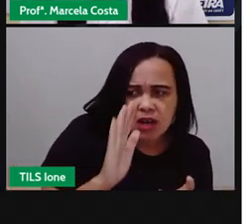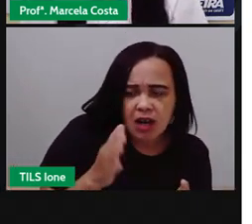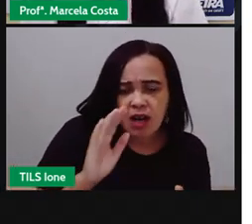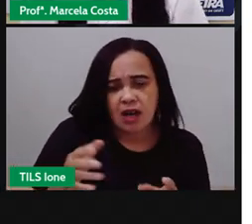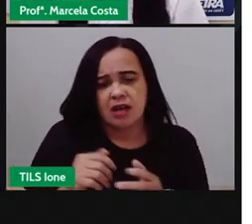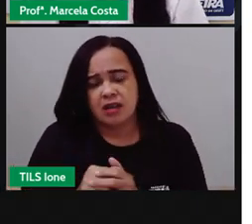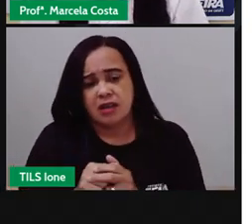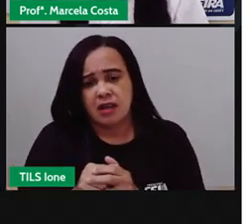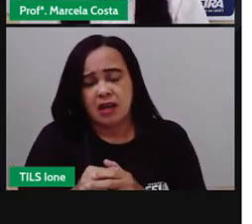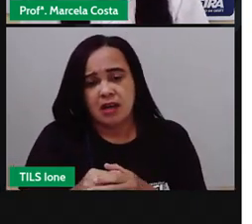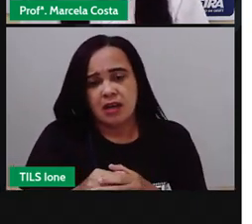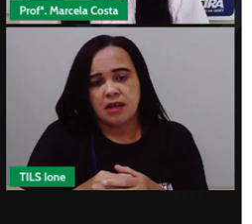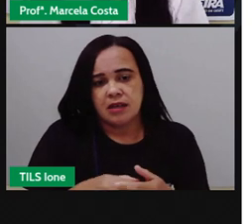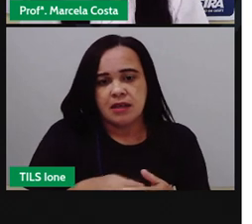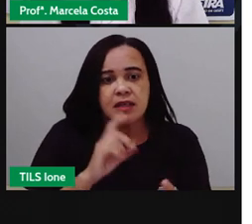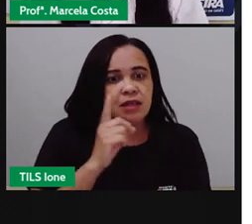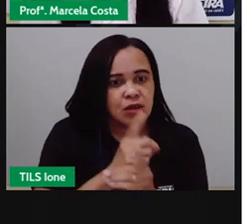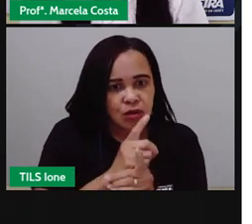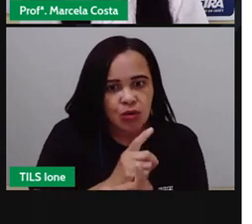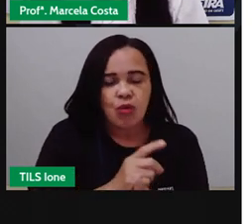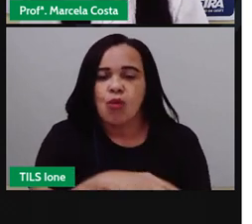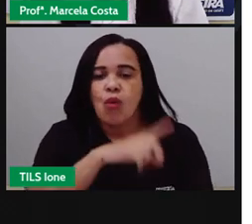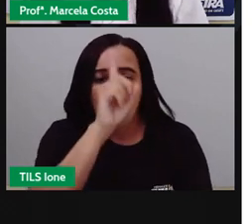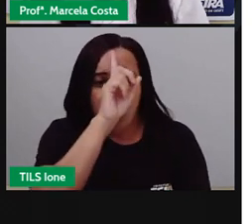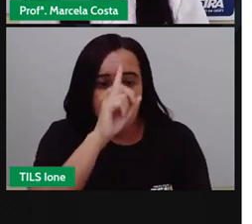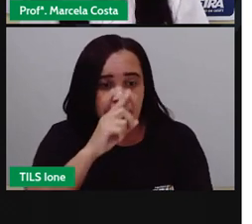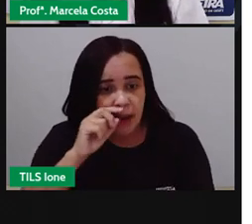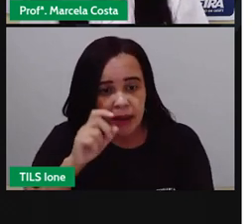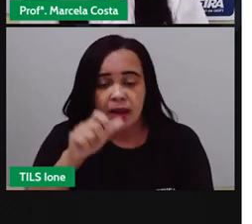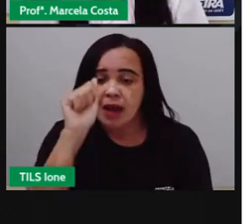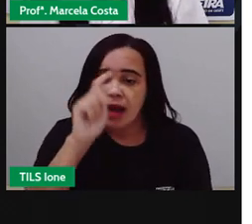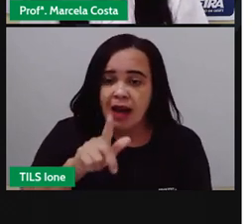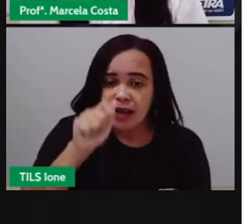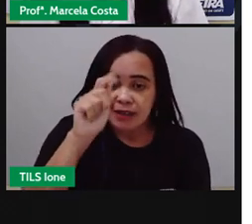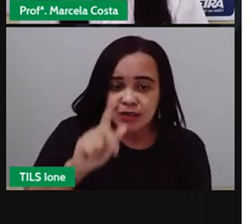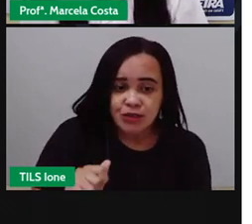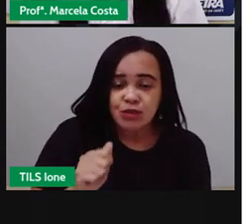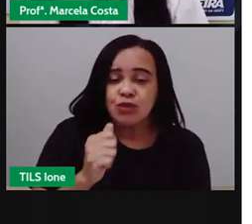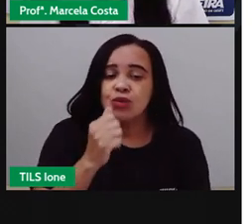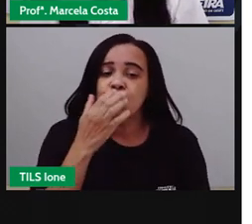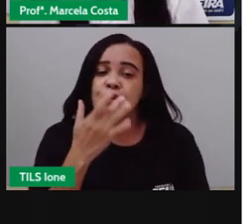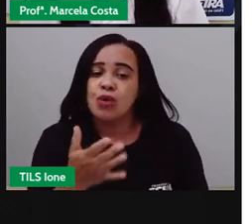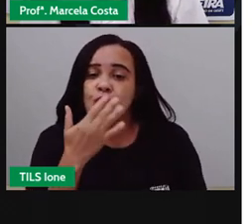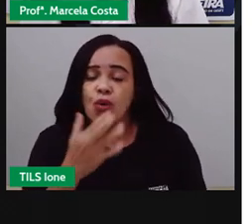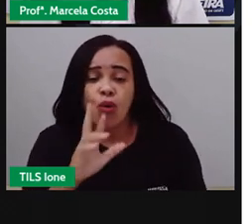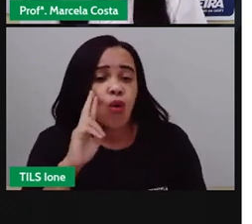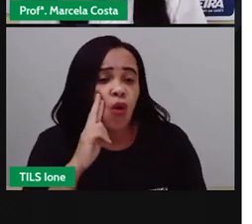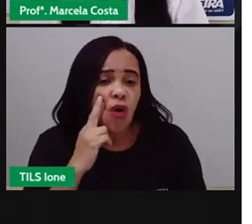são os amarelos, quais são os azuis e quais são os de cor rosa?